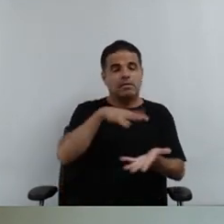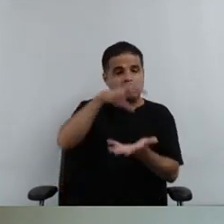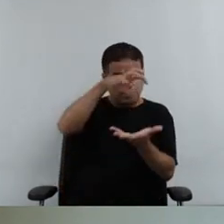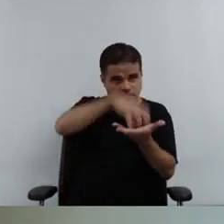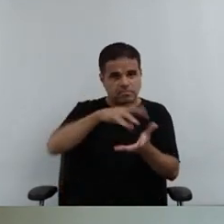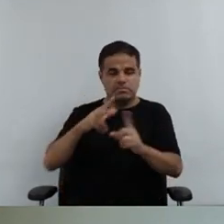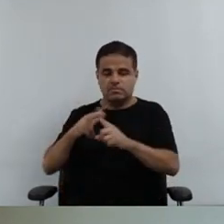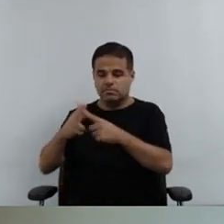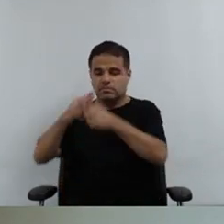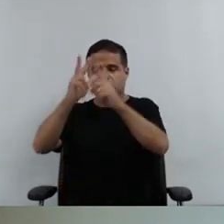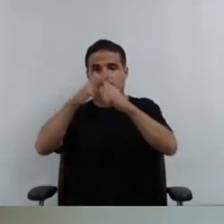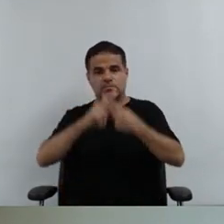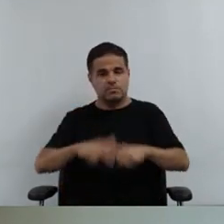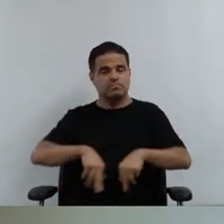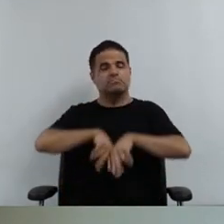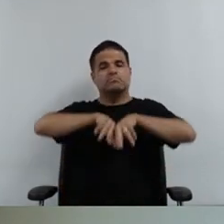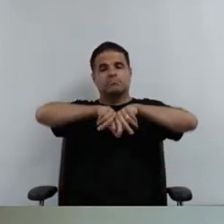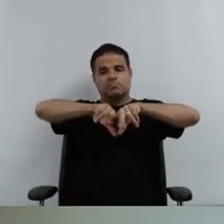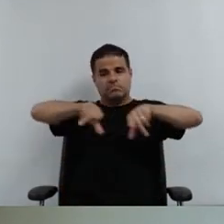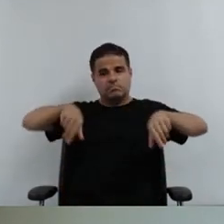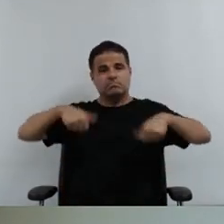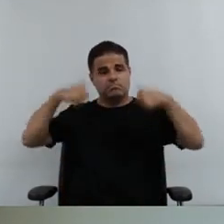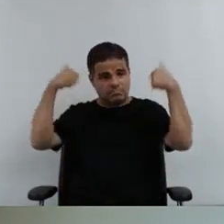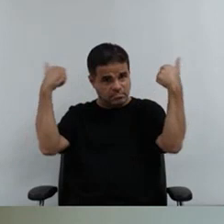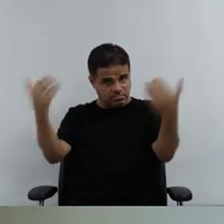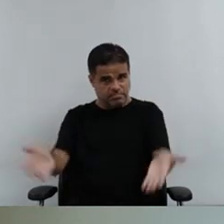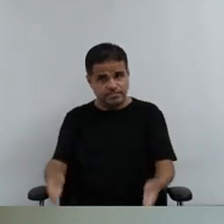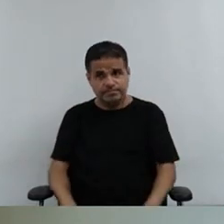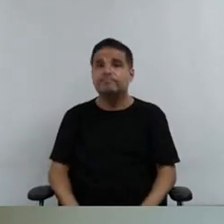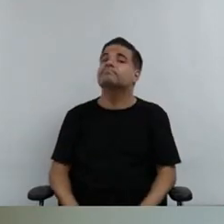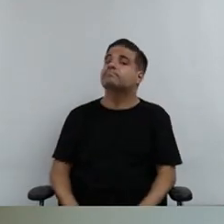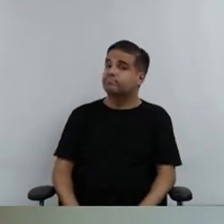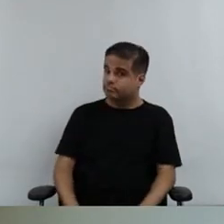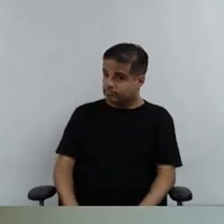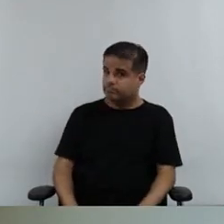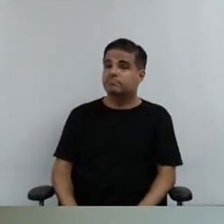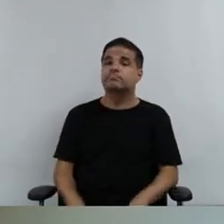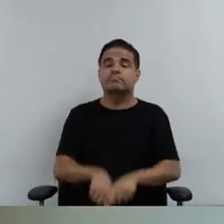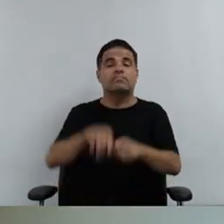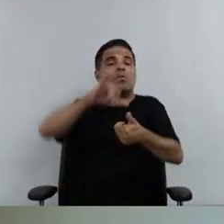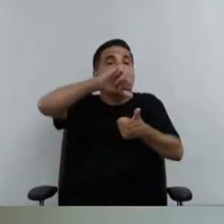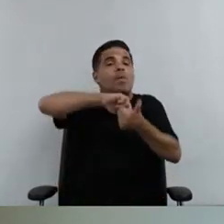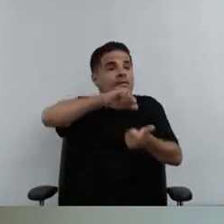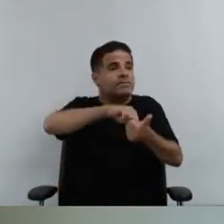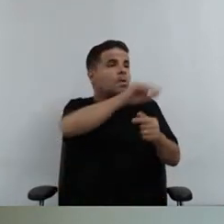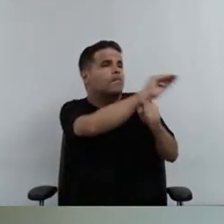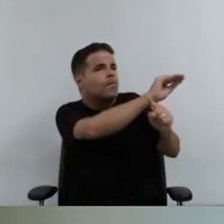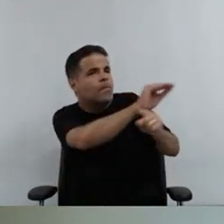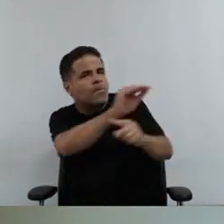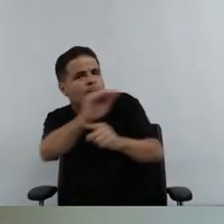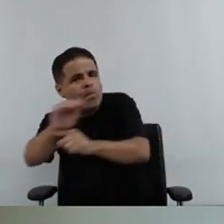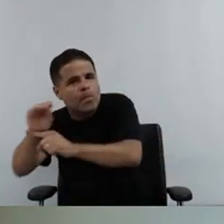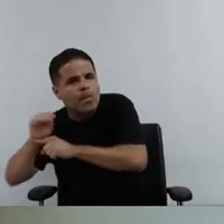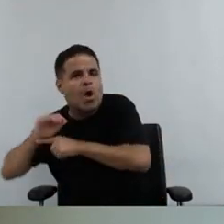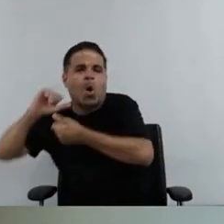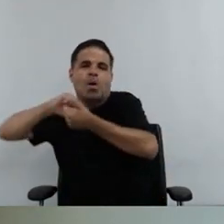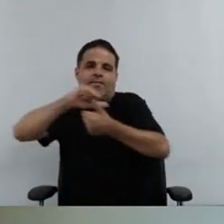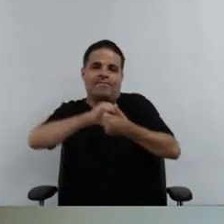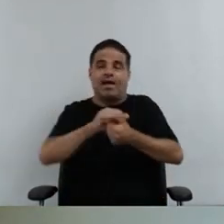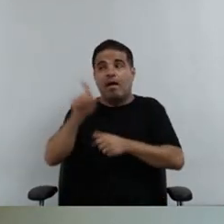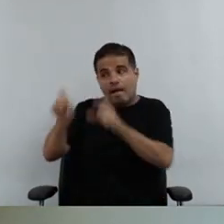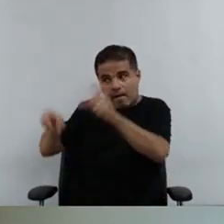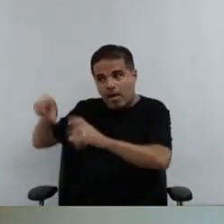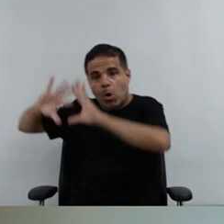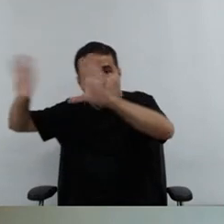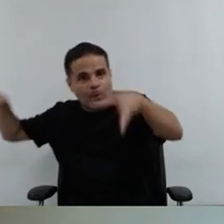manutenção do núcleo da diversidade, né, implica também na qualificação, na prestação de serviço qualificada para esses